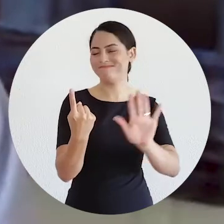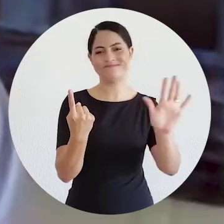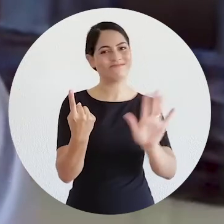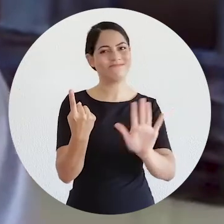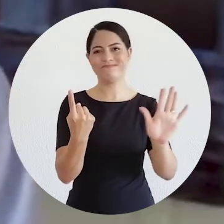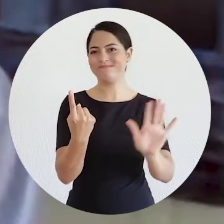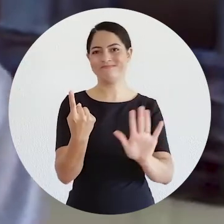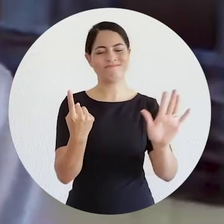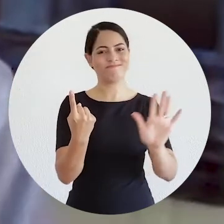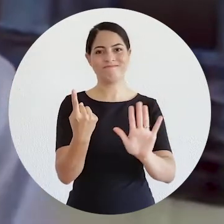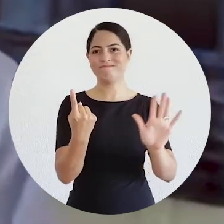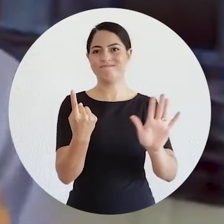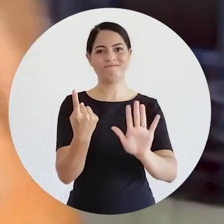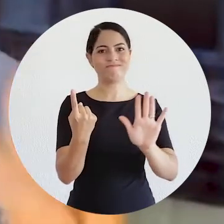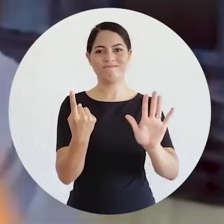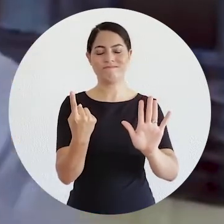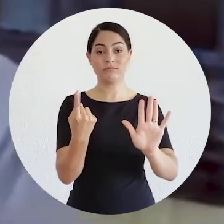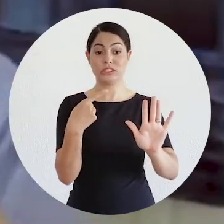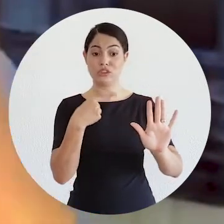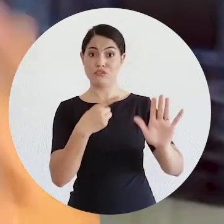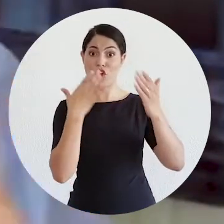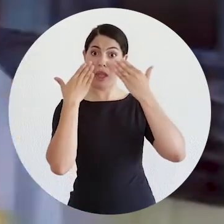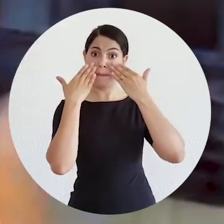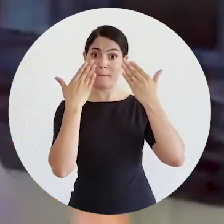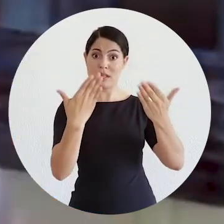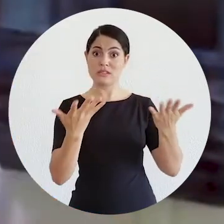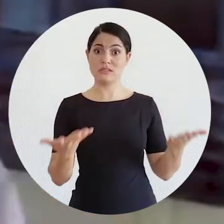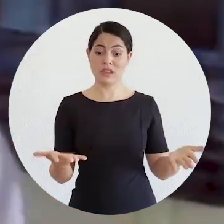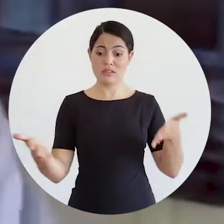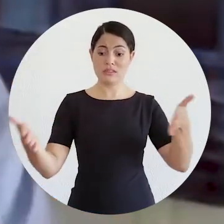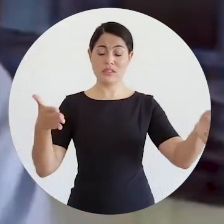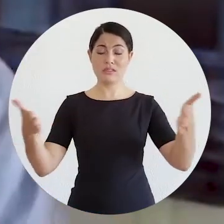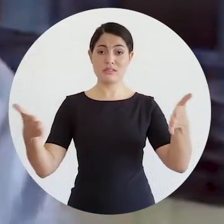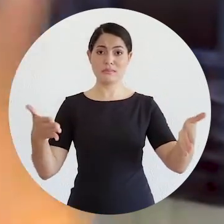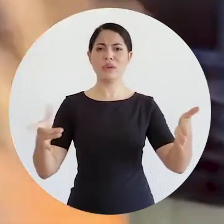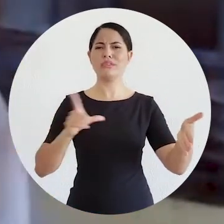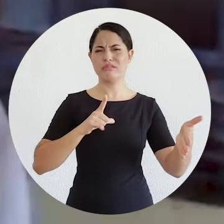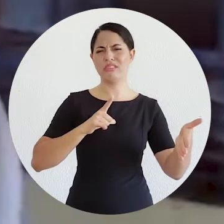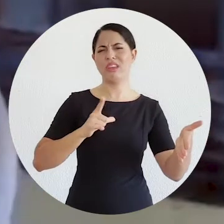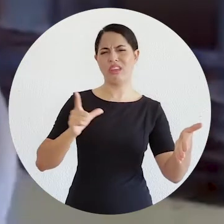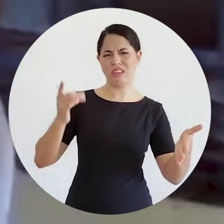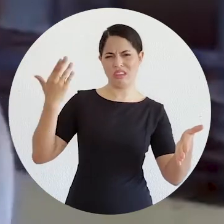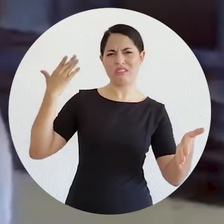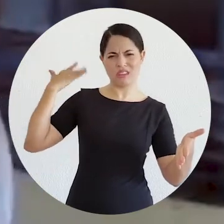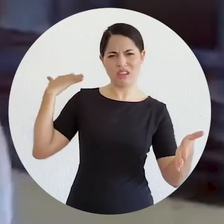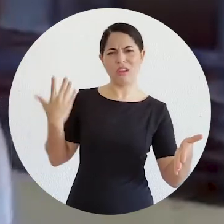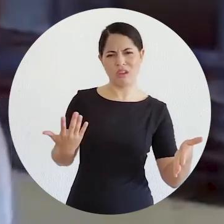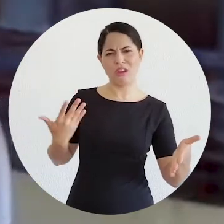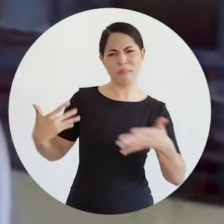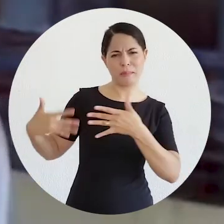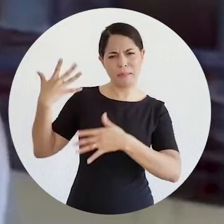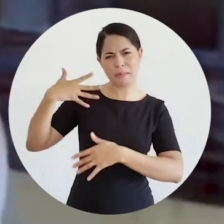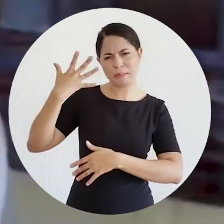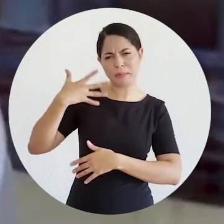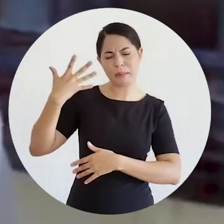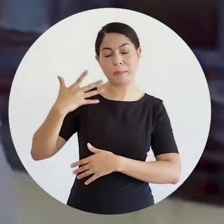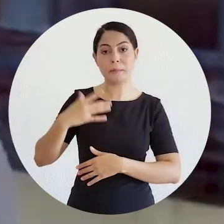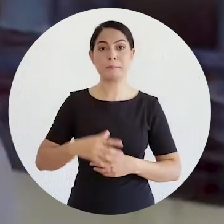que se apresentou nos períodos anteriores ao debate